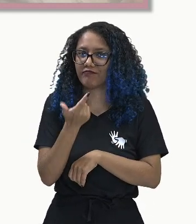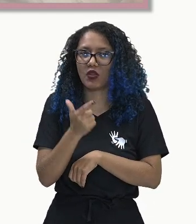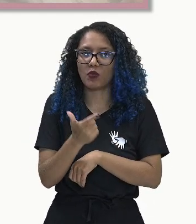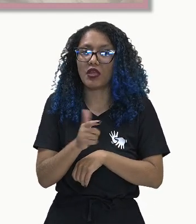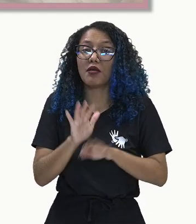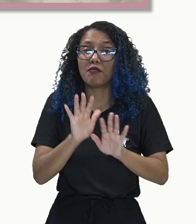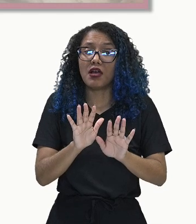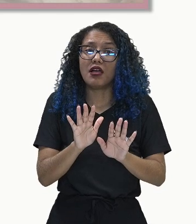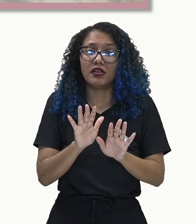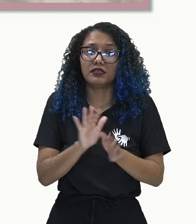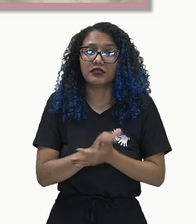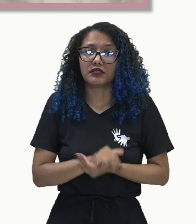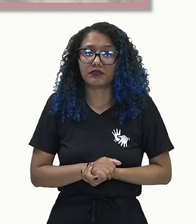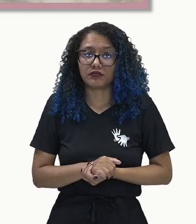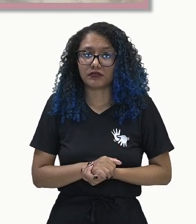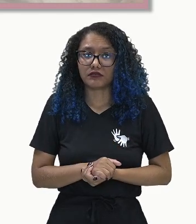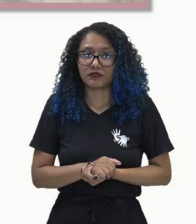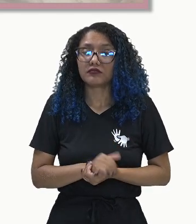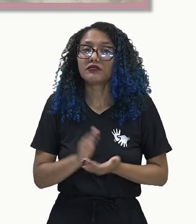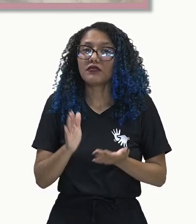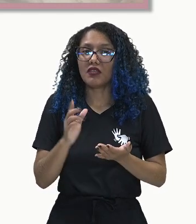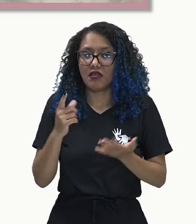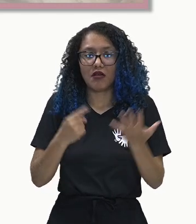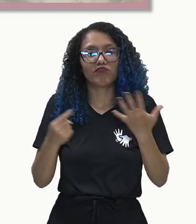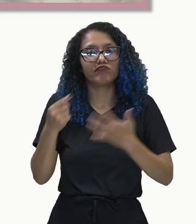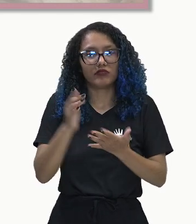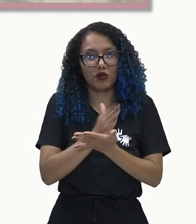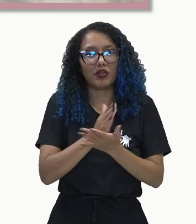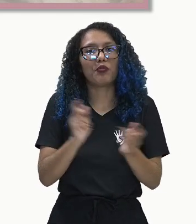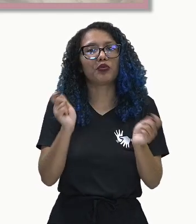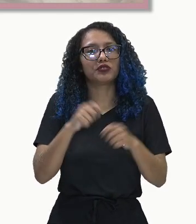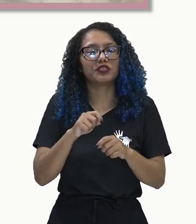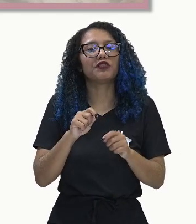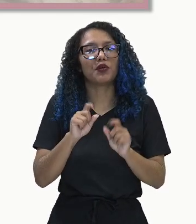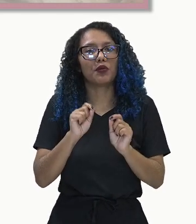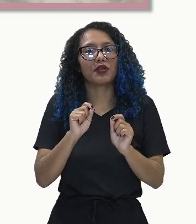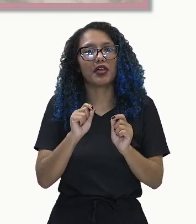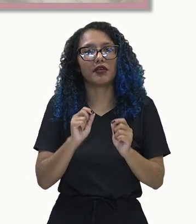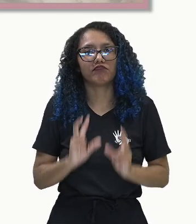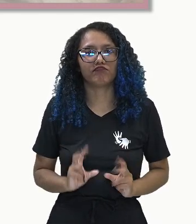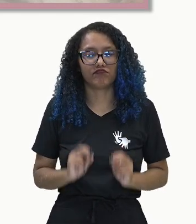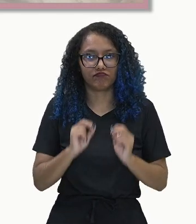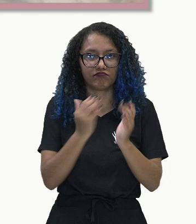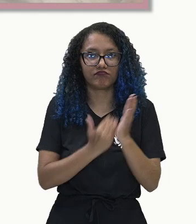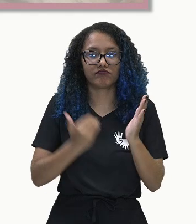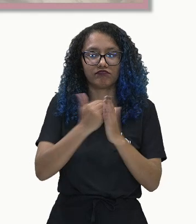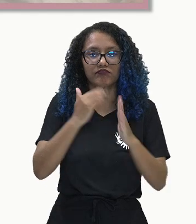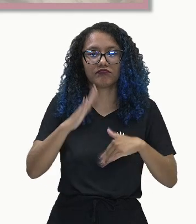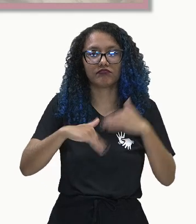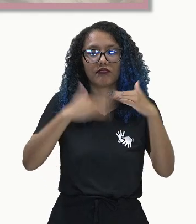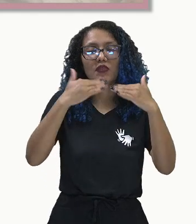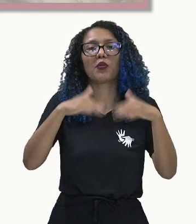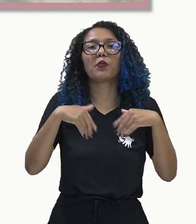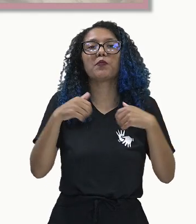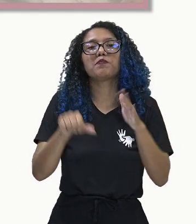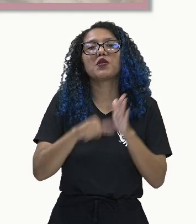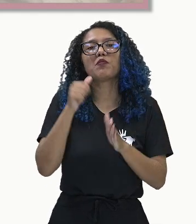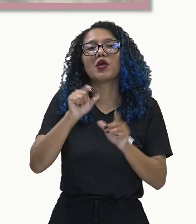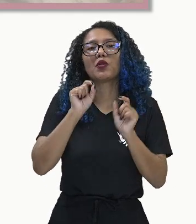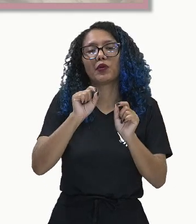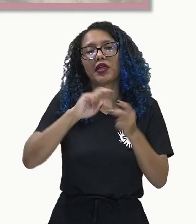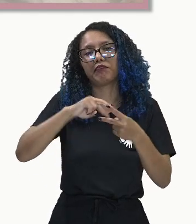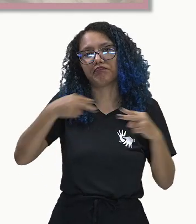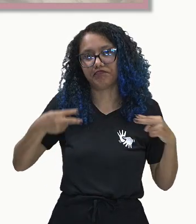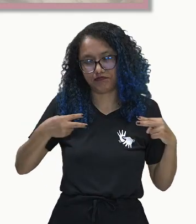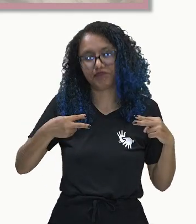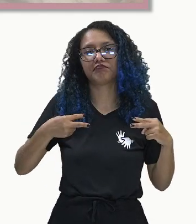aumentar o risco de desenvolvimento dessa doença. A primeira delas é o fator genético. É importante a gente